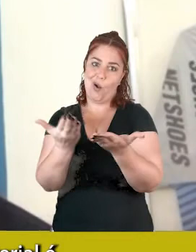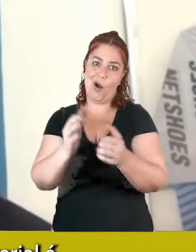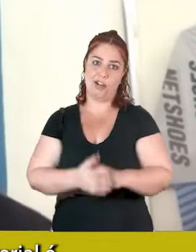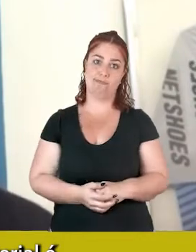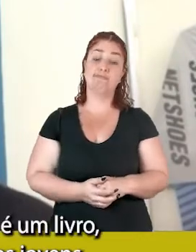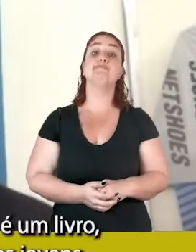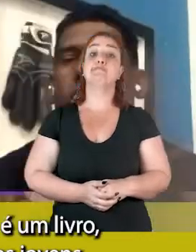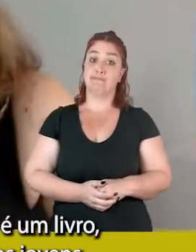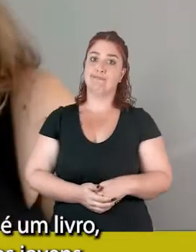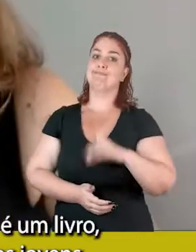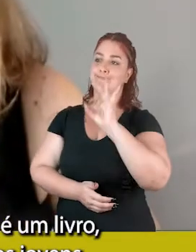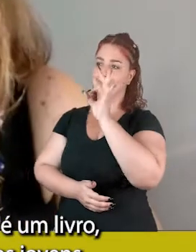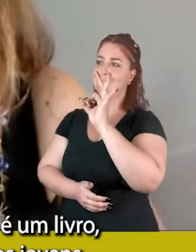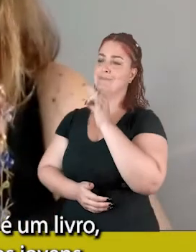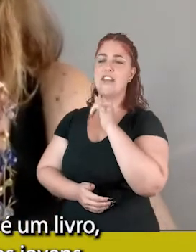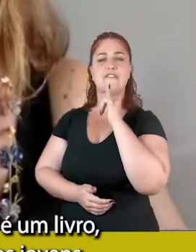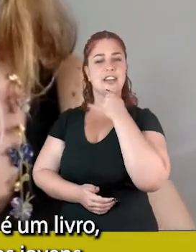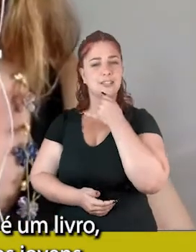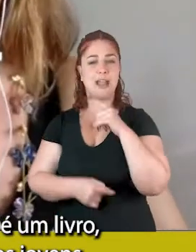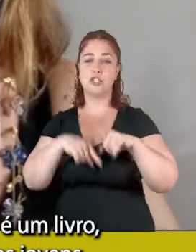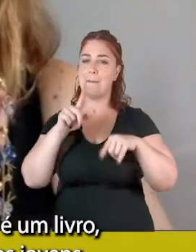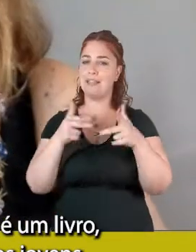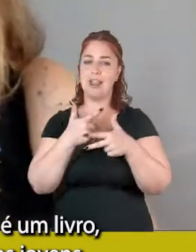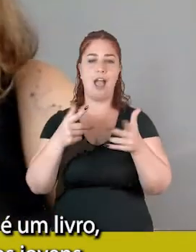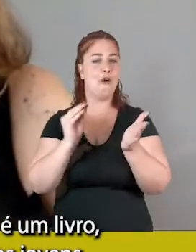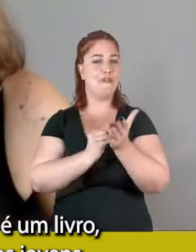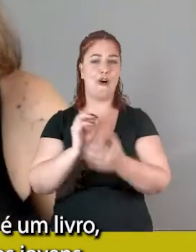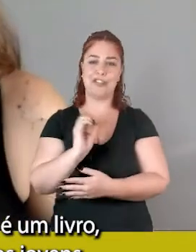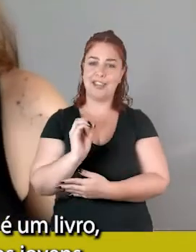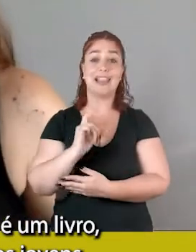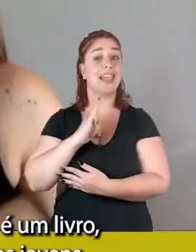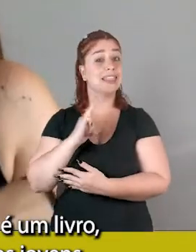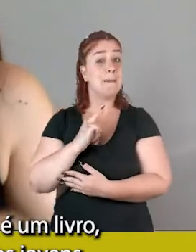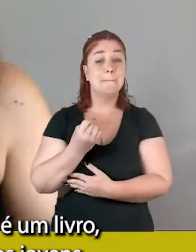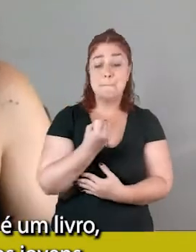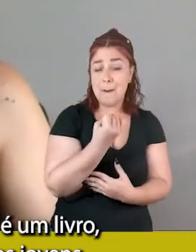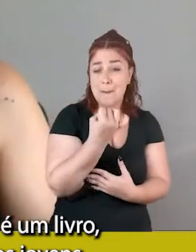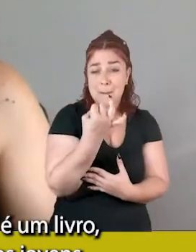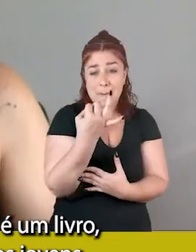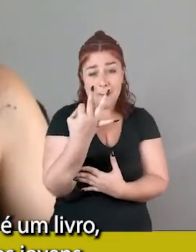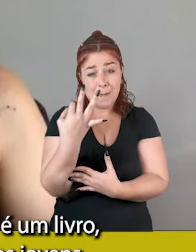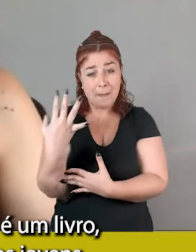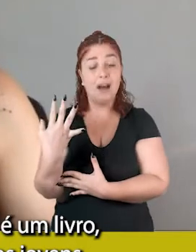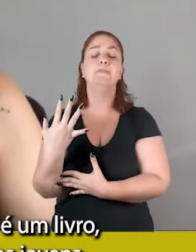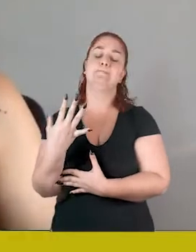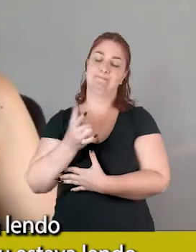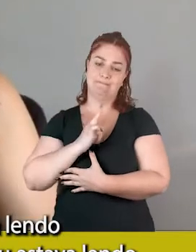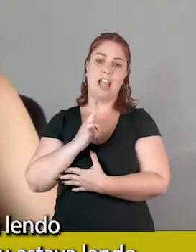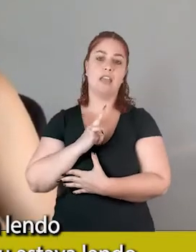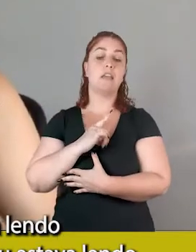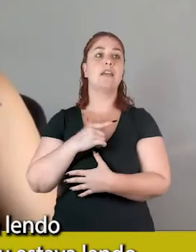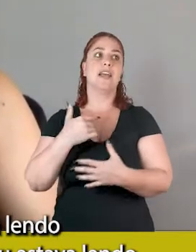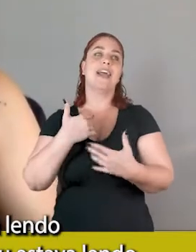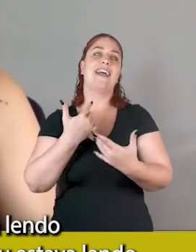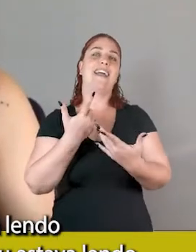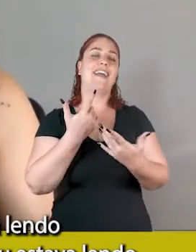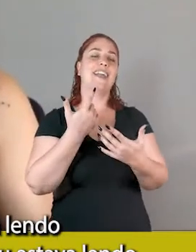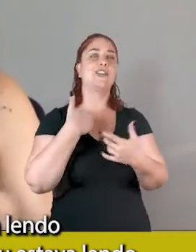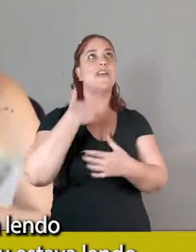Infelizmente, o material é o que não falta, mas ele é um livro, engraçado, você falou dos jovens, eu estava